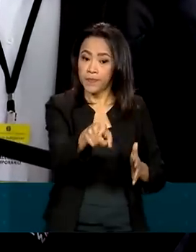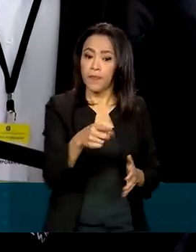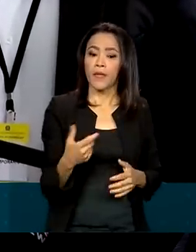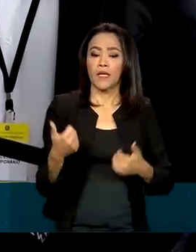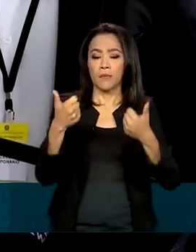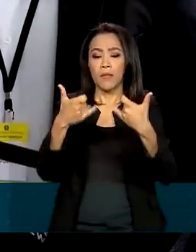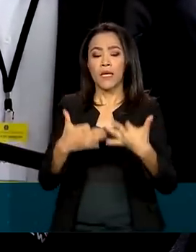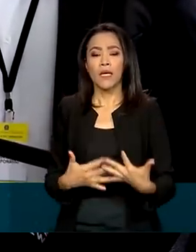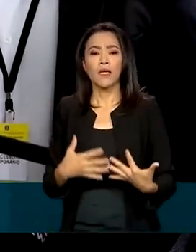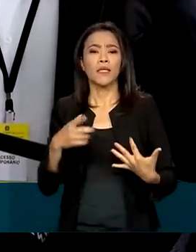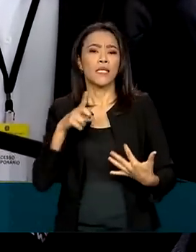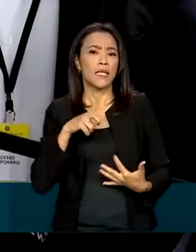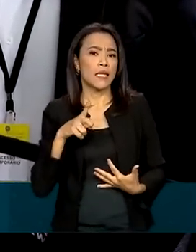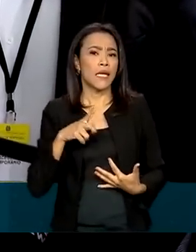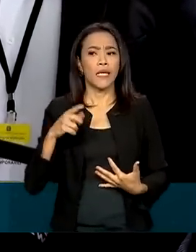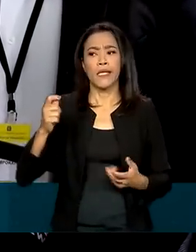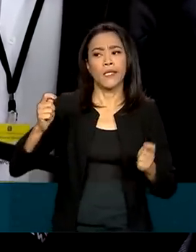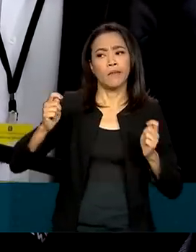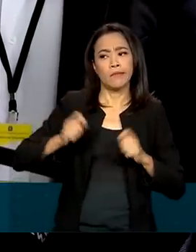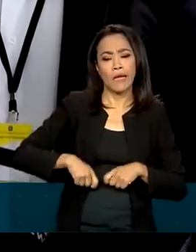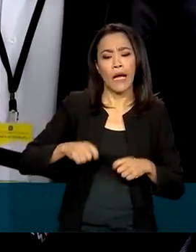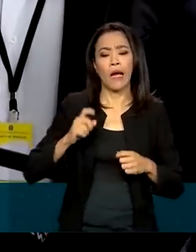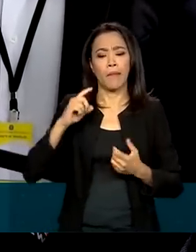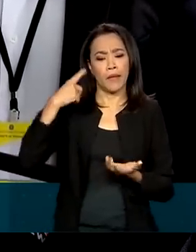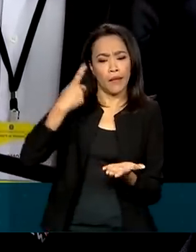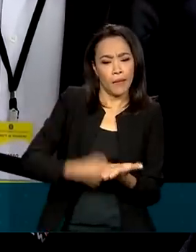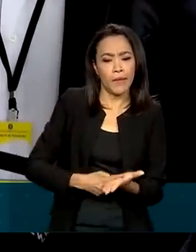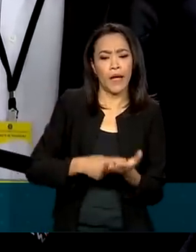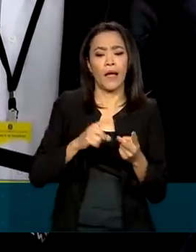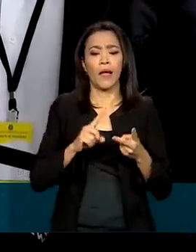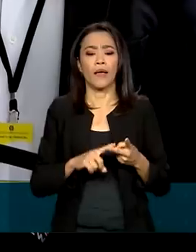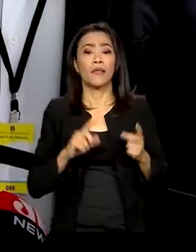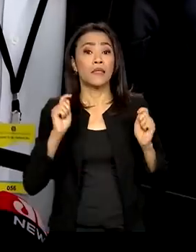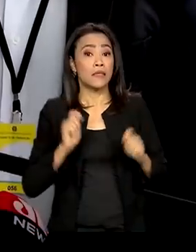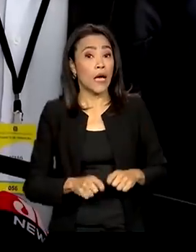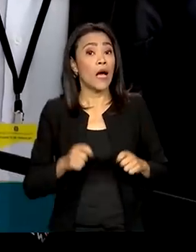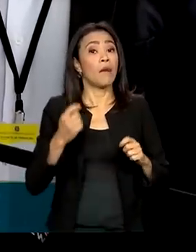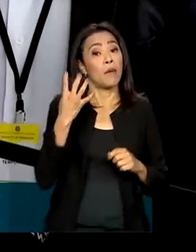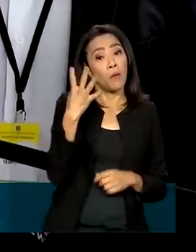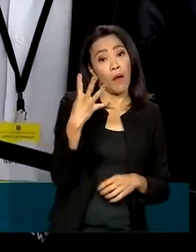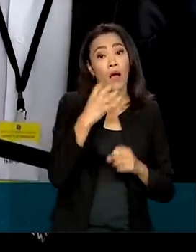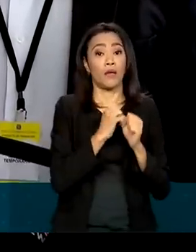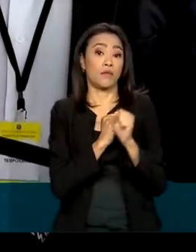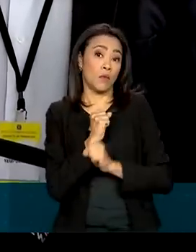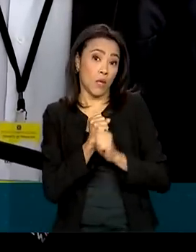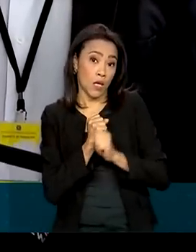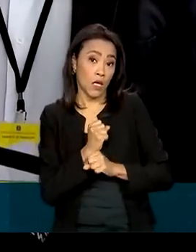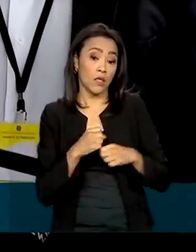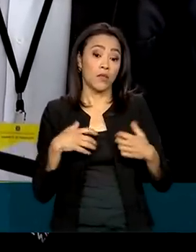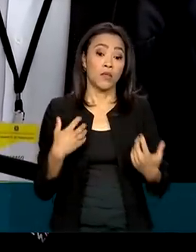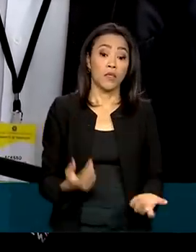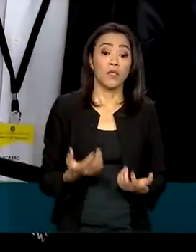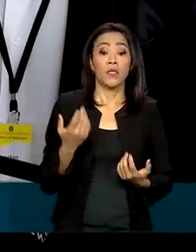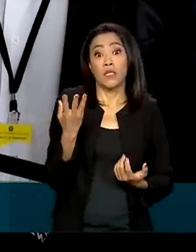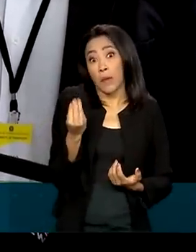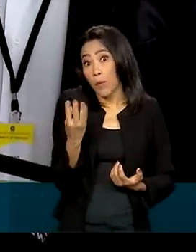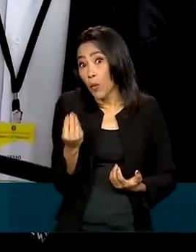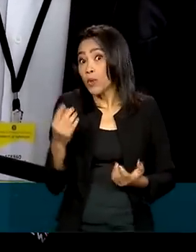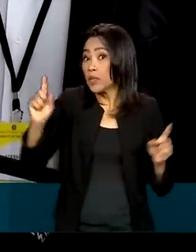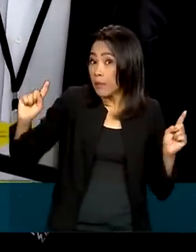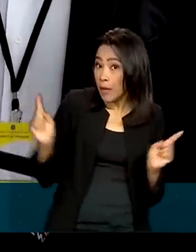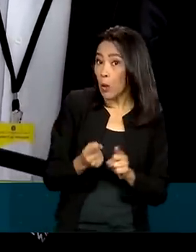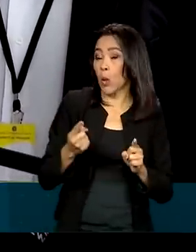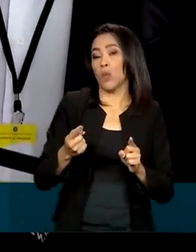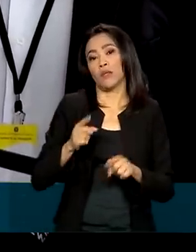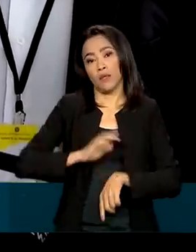gente que avalia que não dá para ser indeterminado, tem gente que avalia que dá para ser por 4 anos, tem gente que avalia que 4 anos é muito, teria que ser menor.